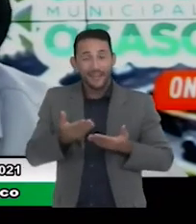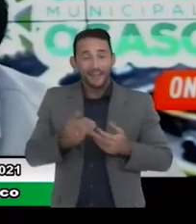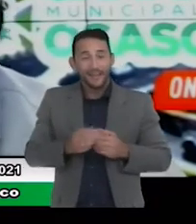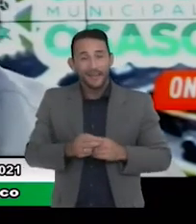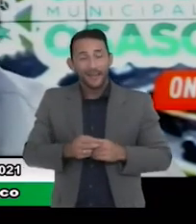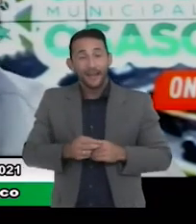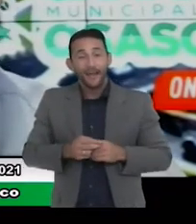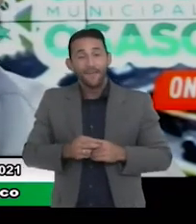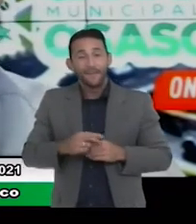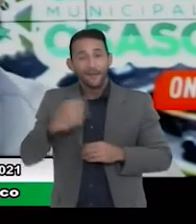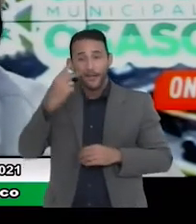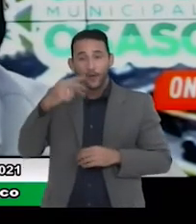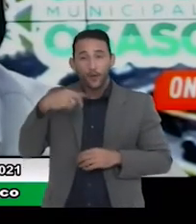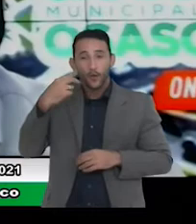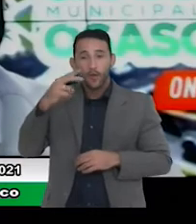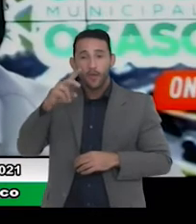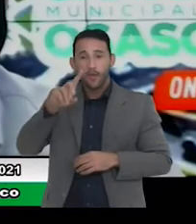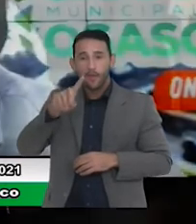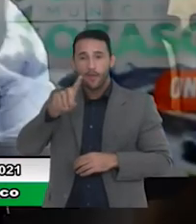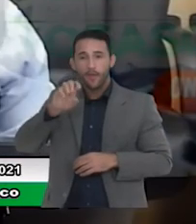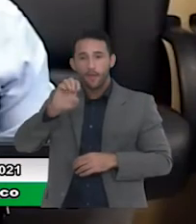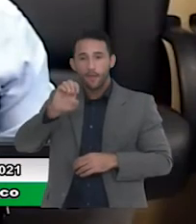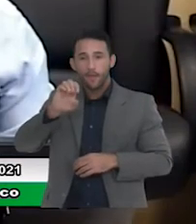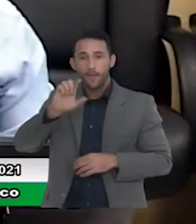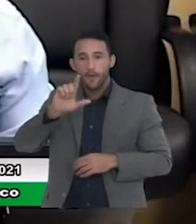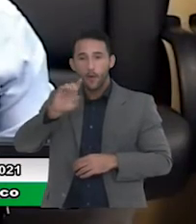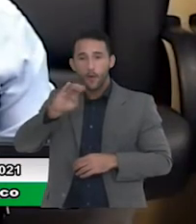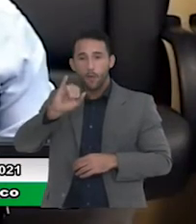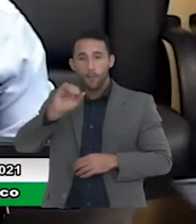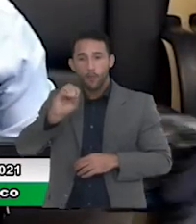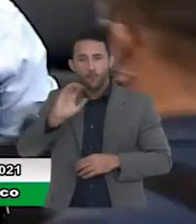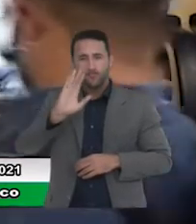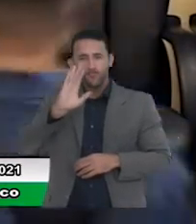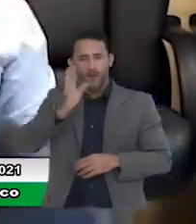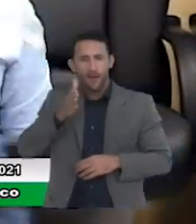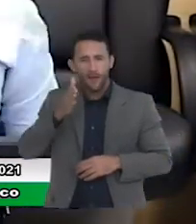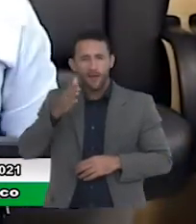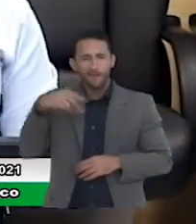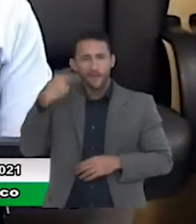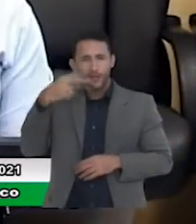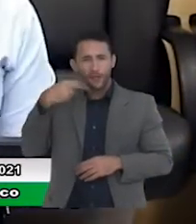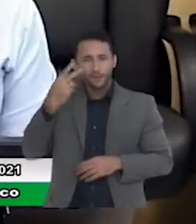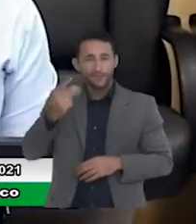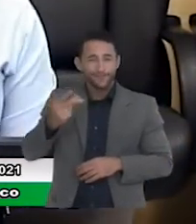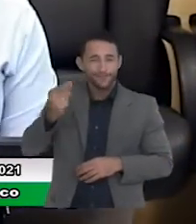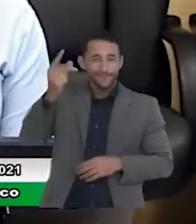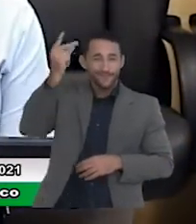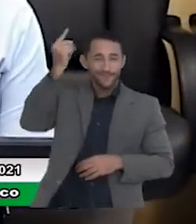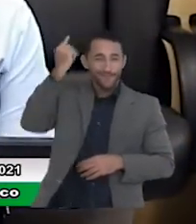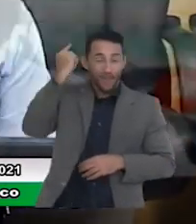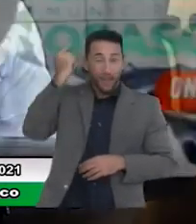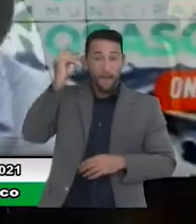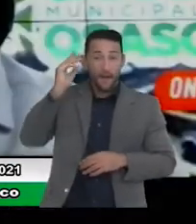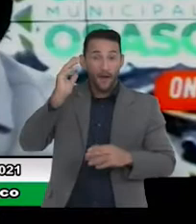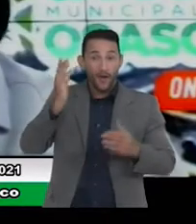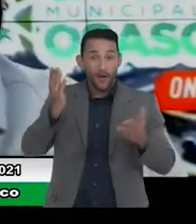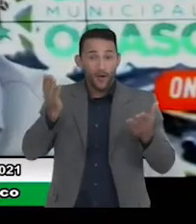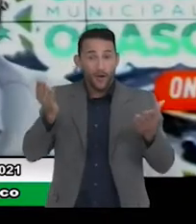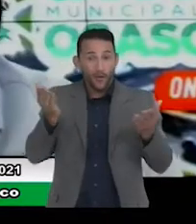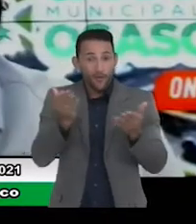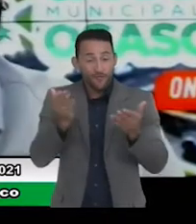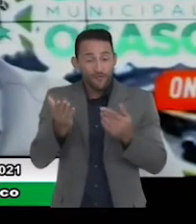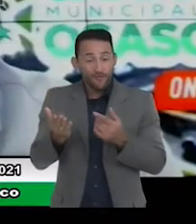vereador Débio Teruel né que já esteve nessa casa há muitos anos e veio aqui também para